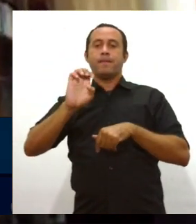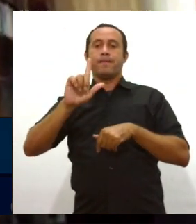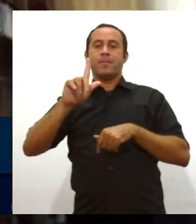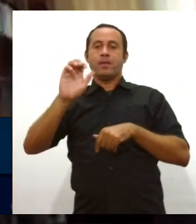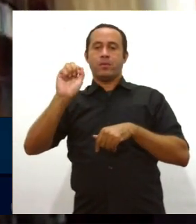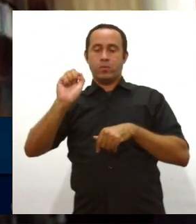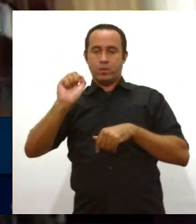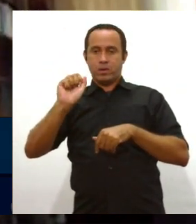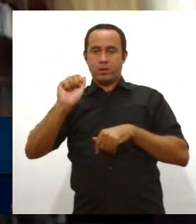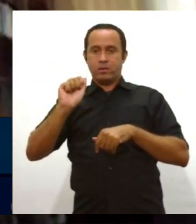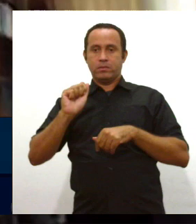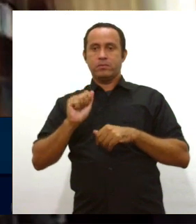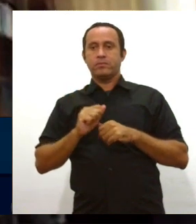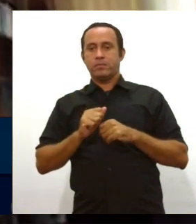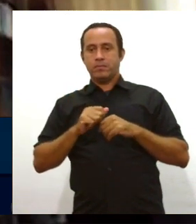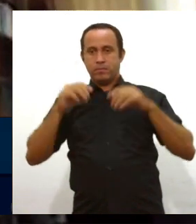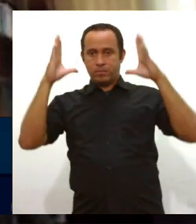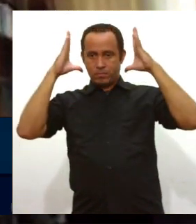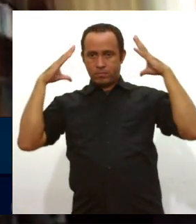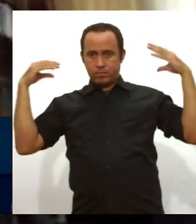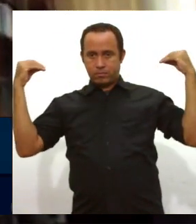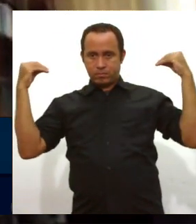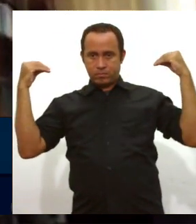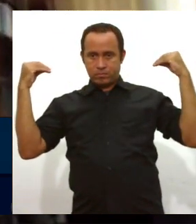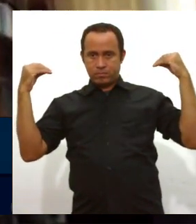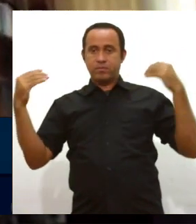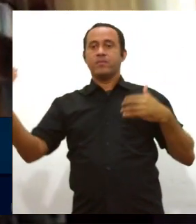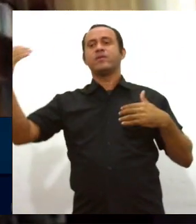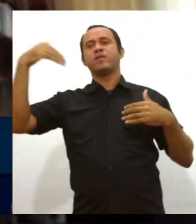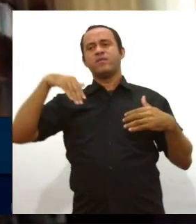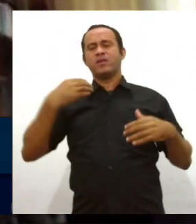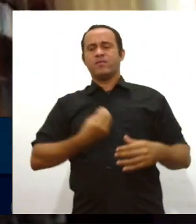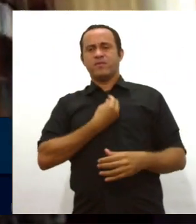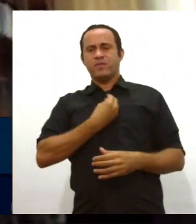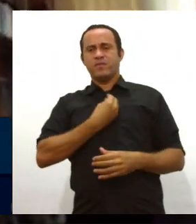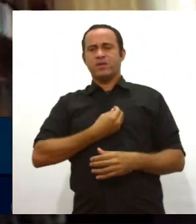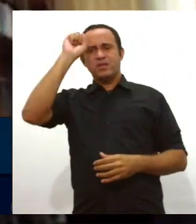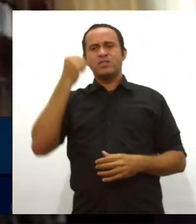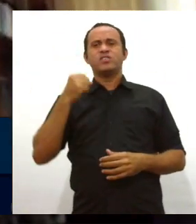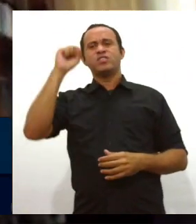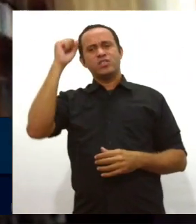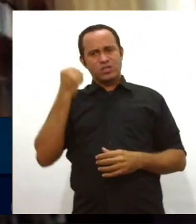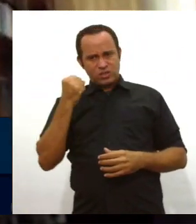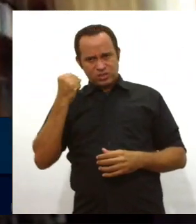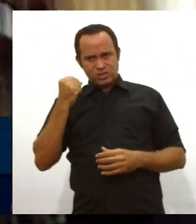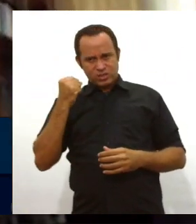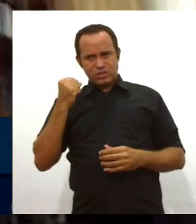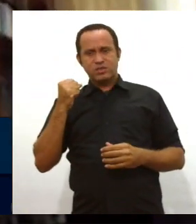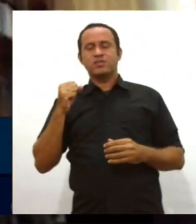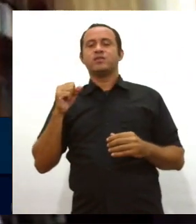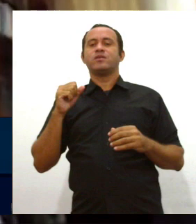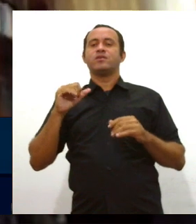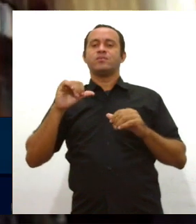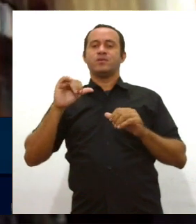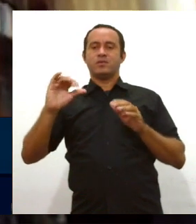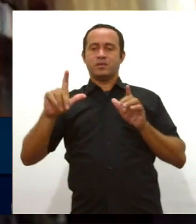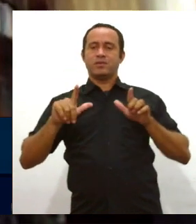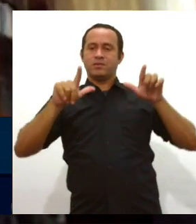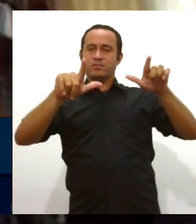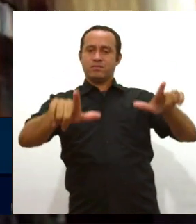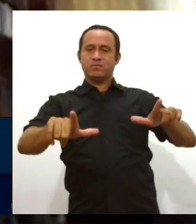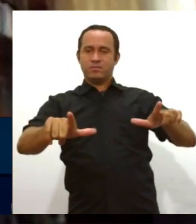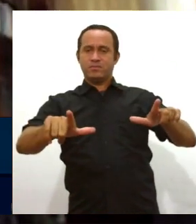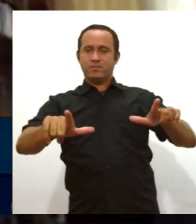décadas, já é cidadã sergipana, com título de cidadania, concedido por esta